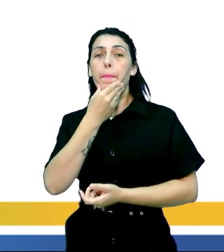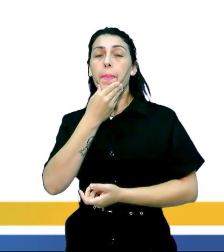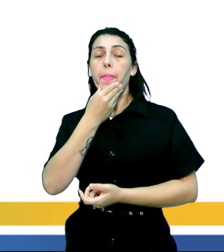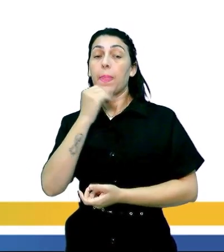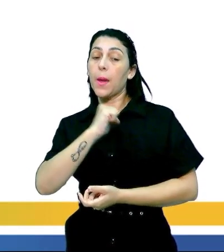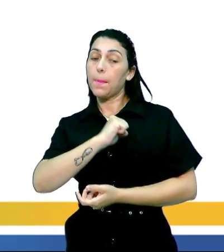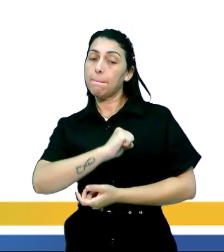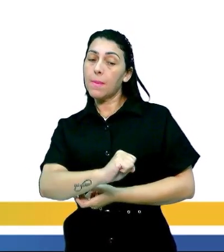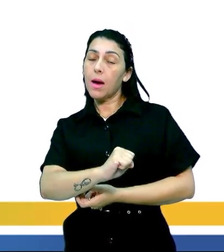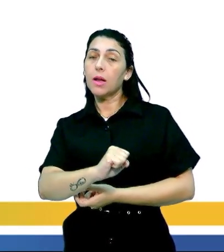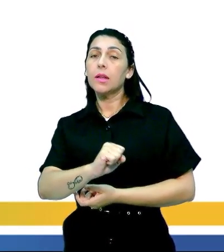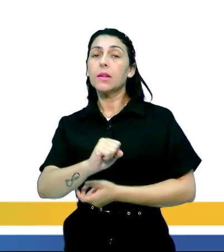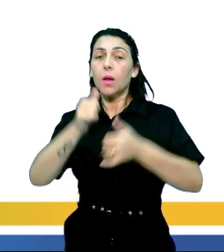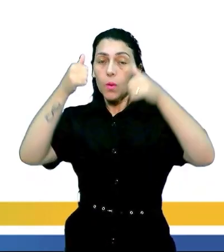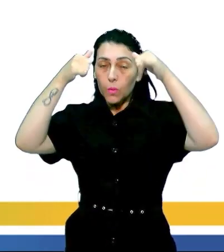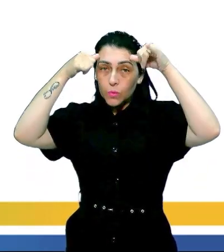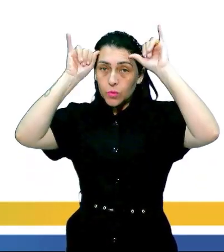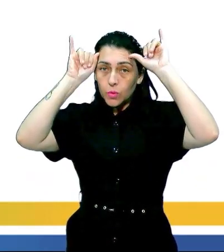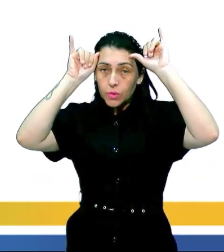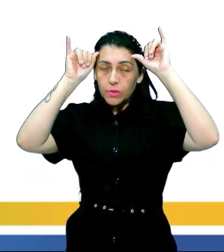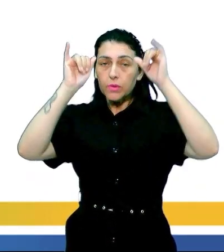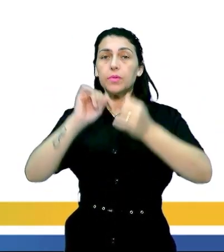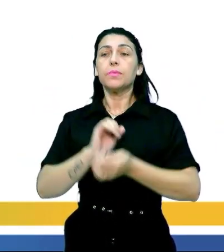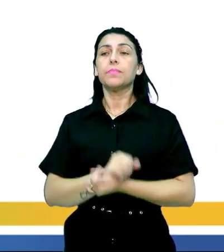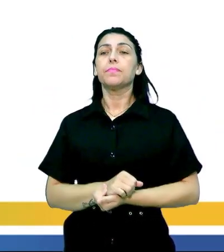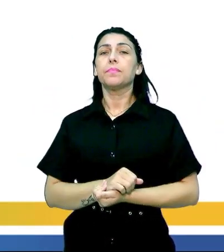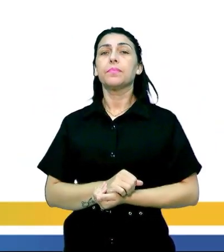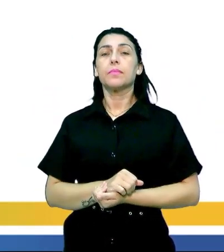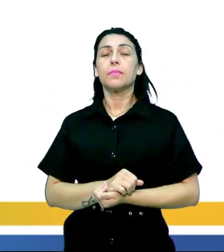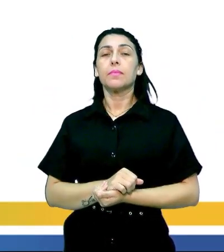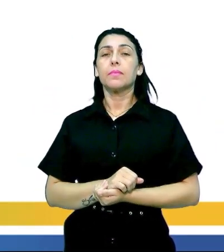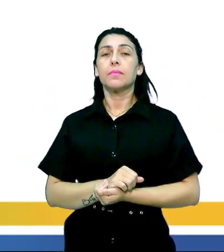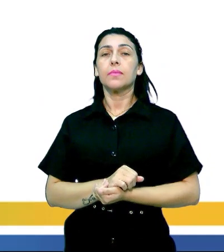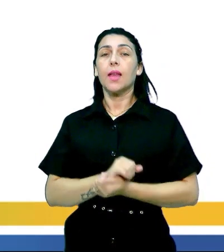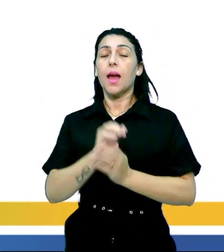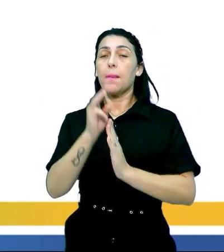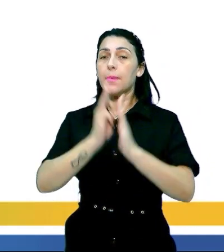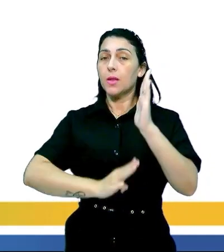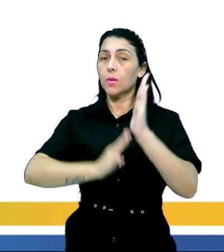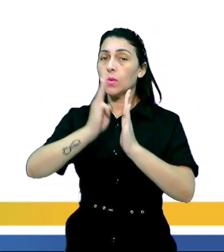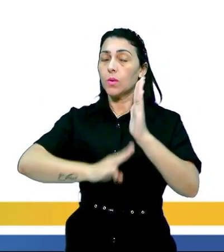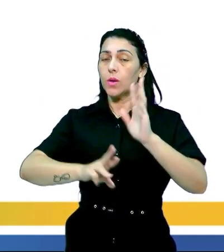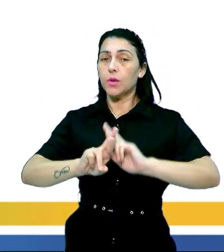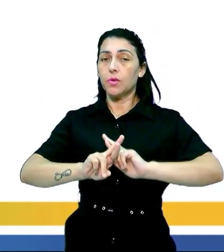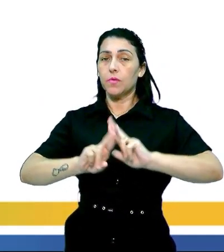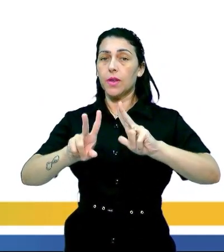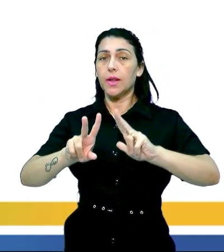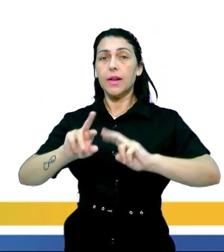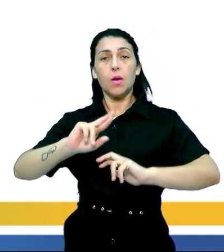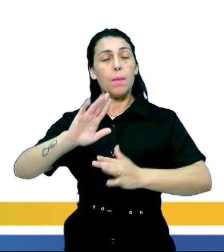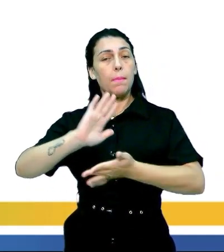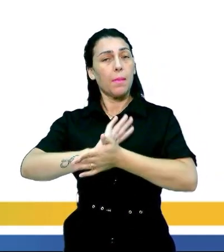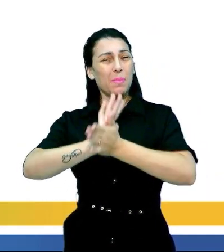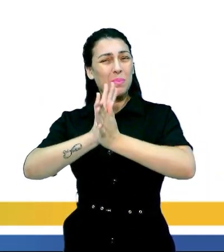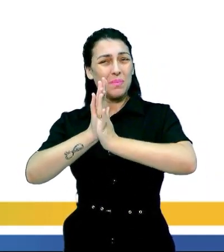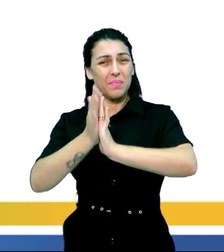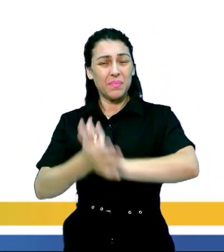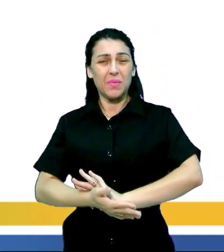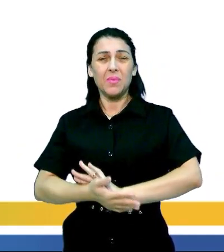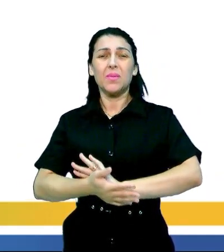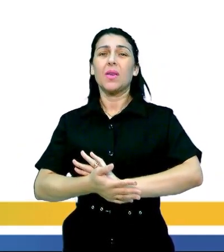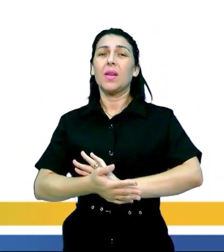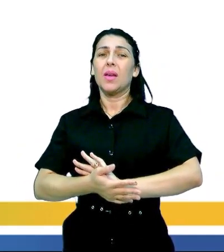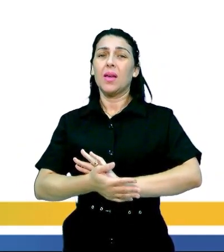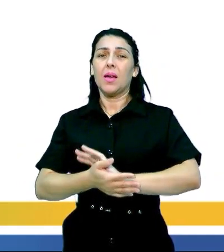matam os touros tá então a dinâmica dessa tourada aí ela é diferente ela não é para maltratar ela não é para